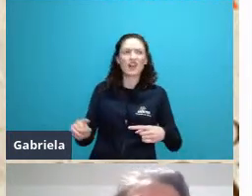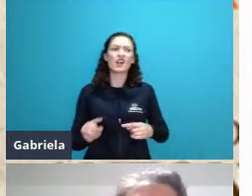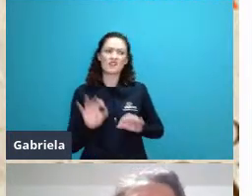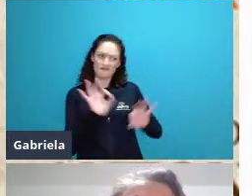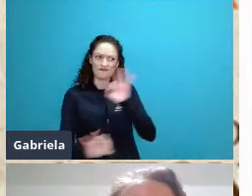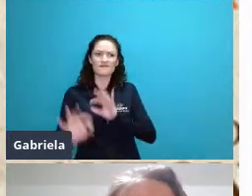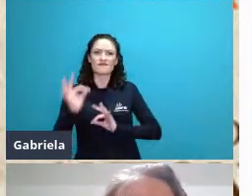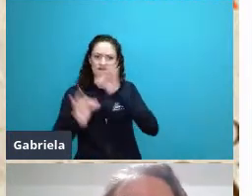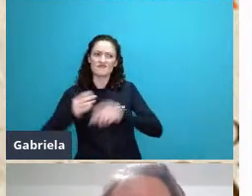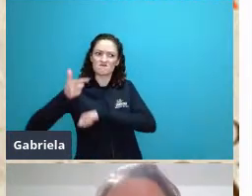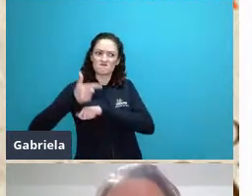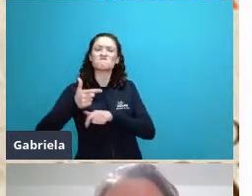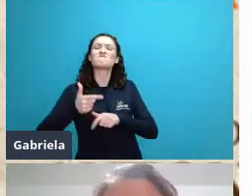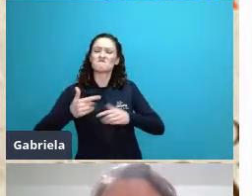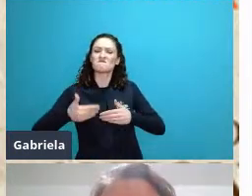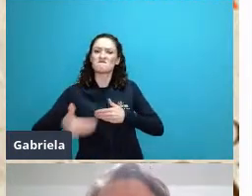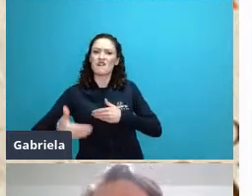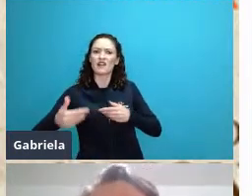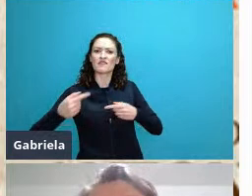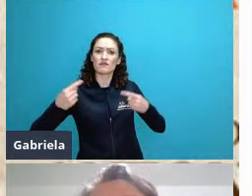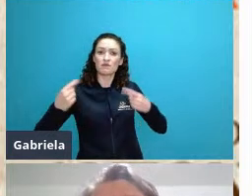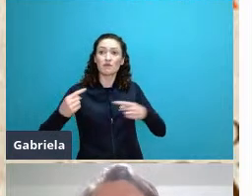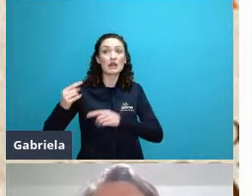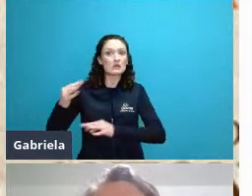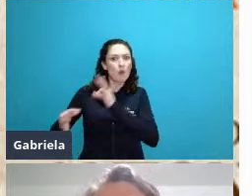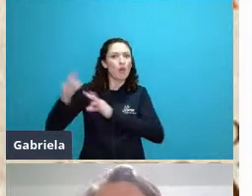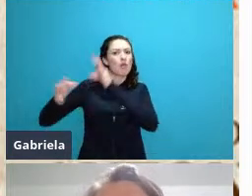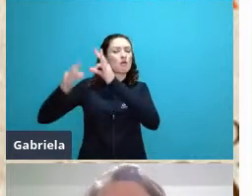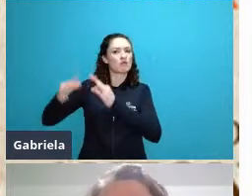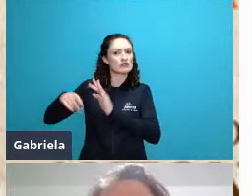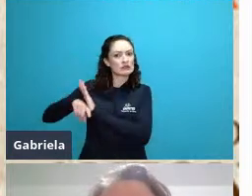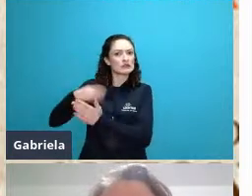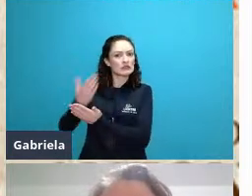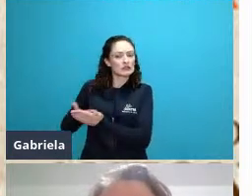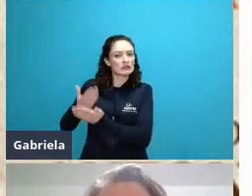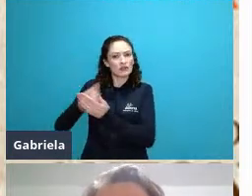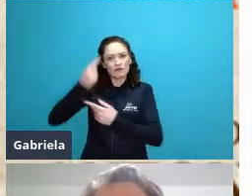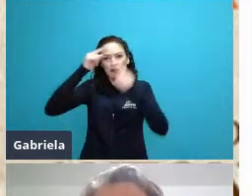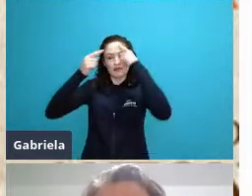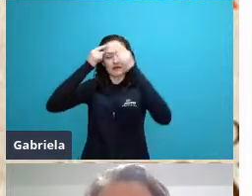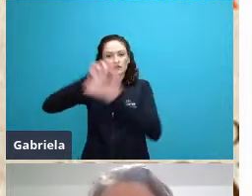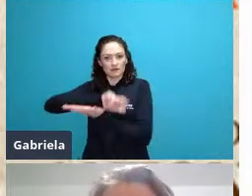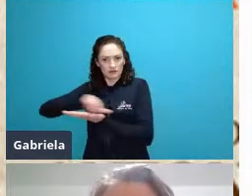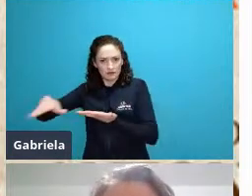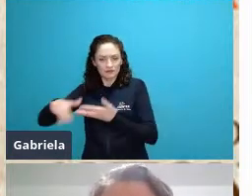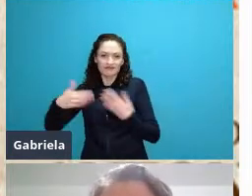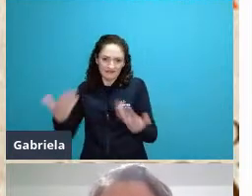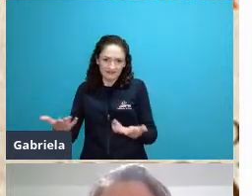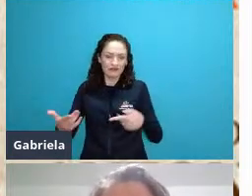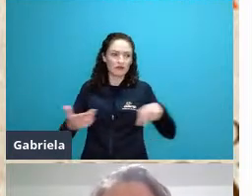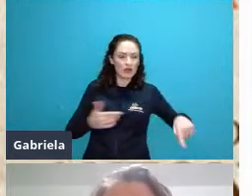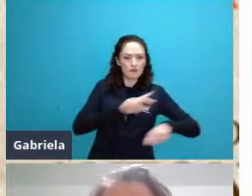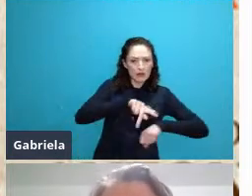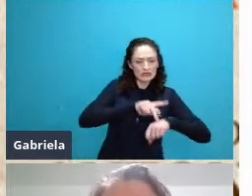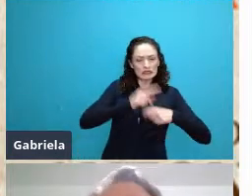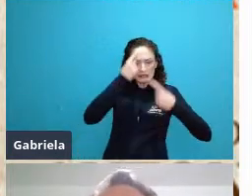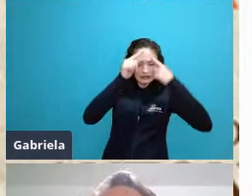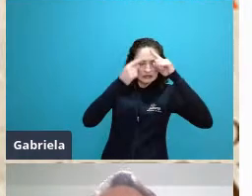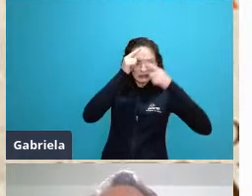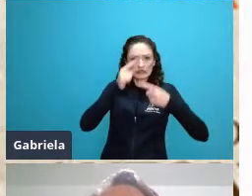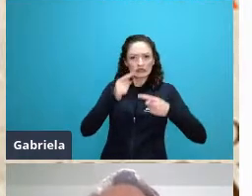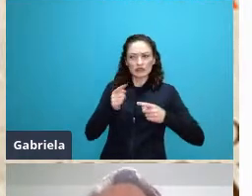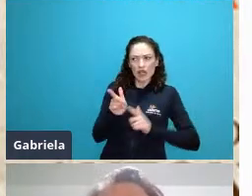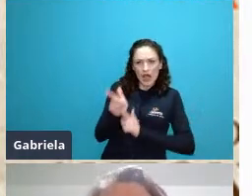começaram a depositar muito dinheiro na energia nuclear eles já haviam usado a bomba atômica no Japão um ou dois anos antes